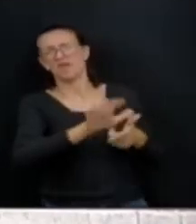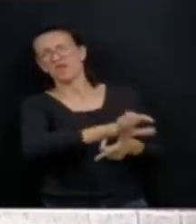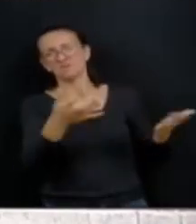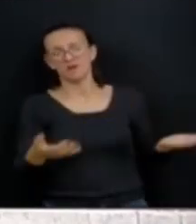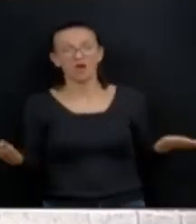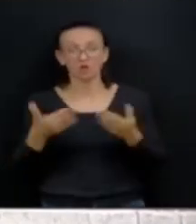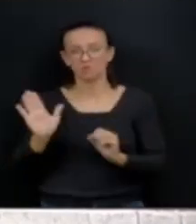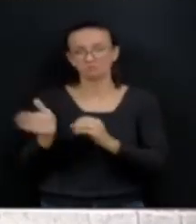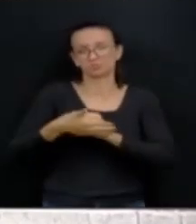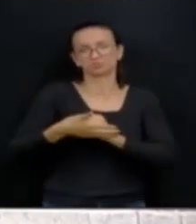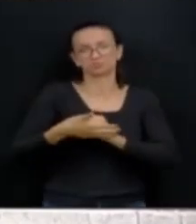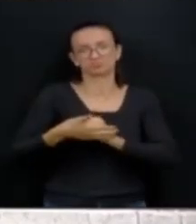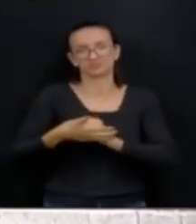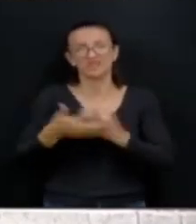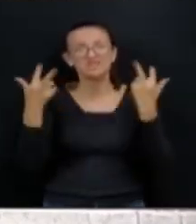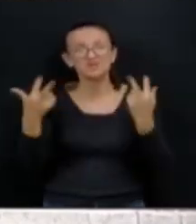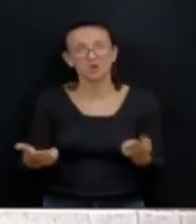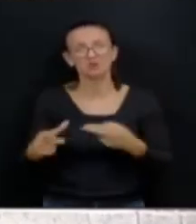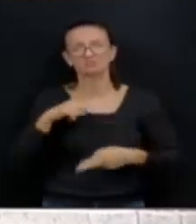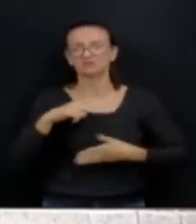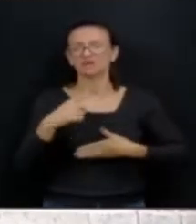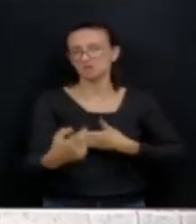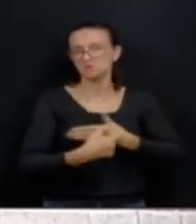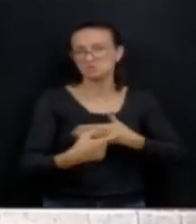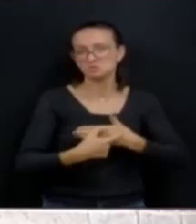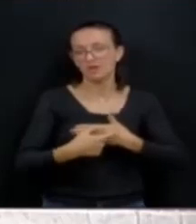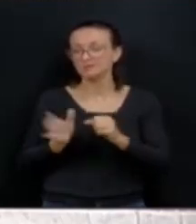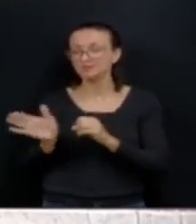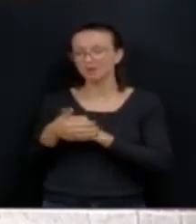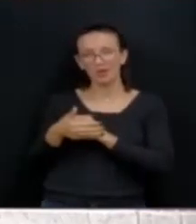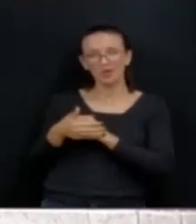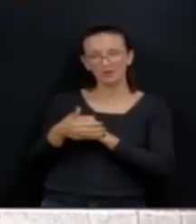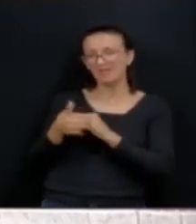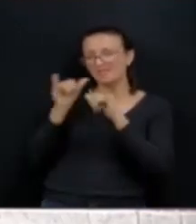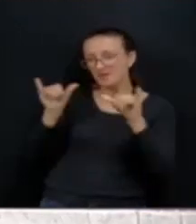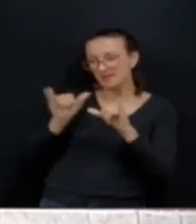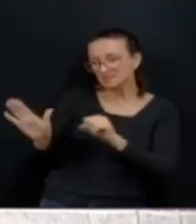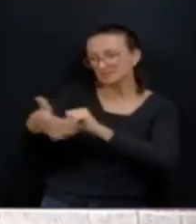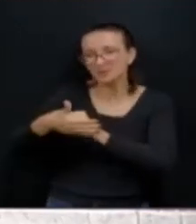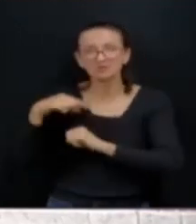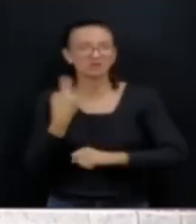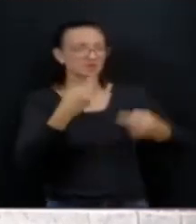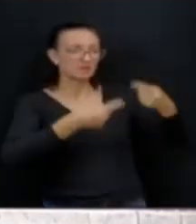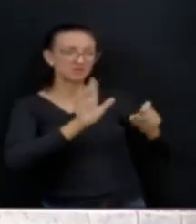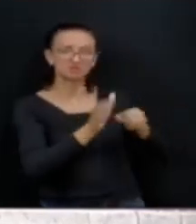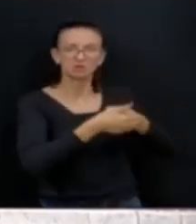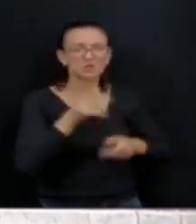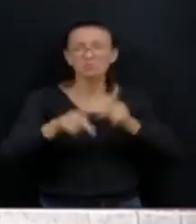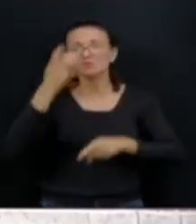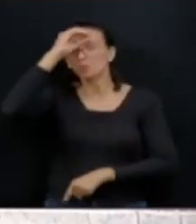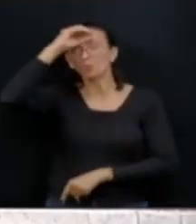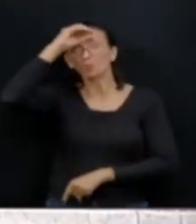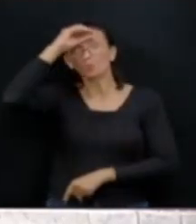omitir. Fazer igual o Palácio do Iguaçu faz. Omite informação e a gente omite o debate. E o povo fica sem saber o que está